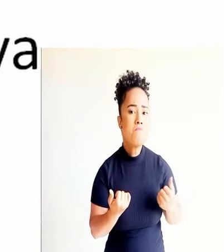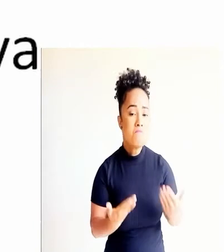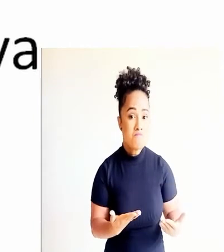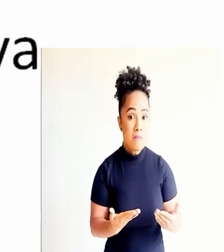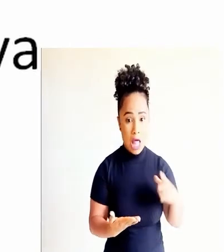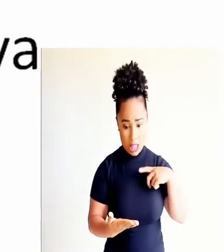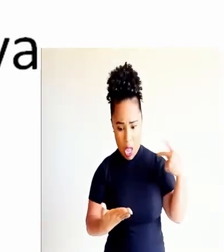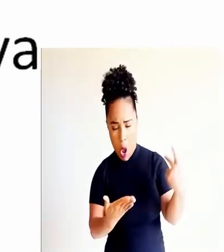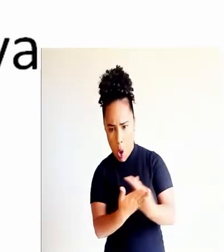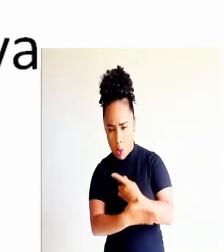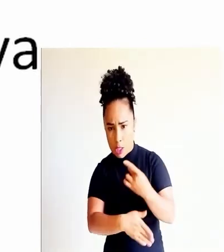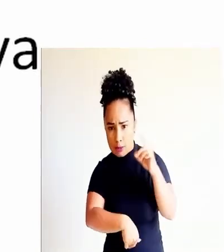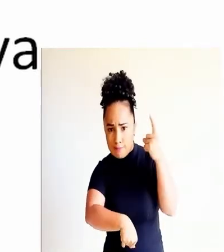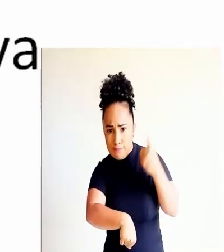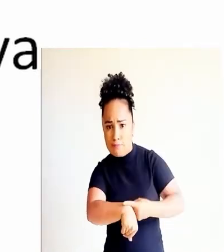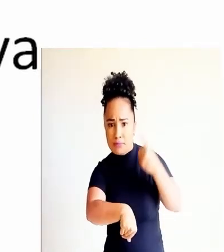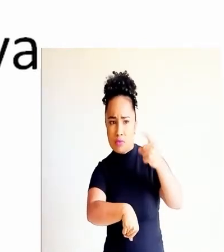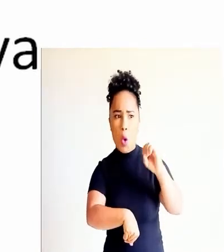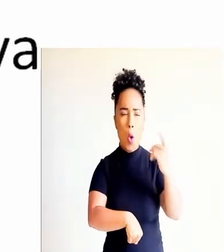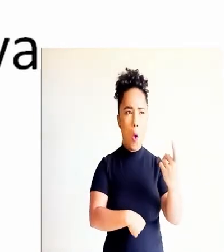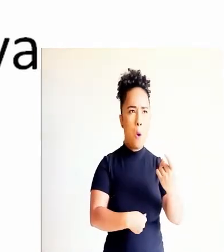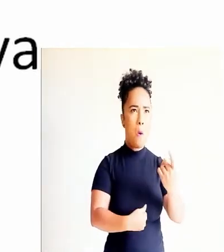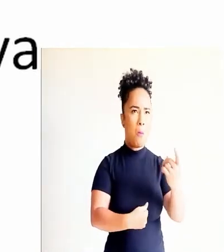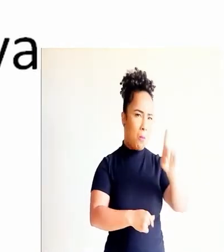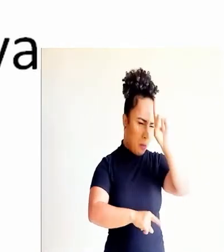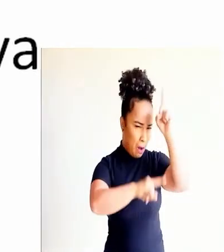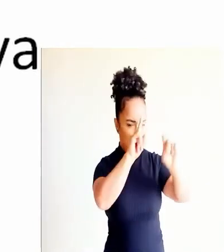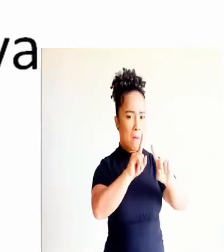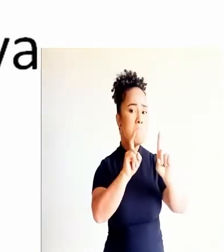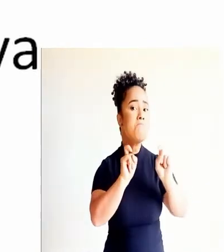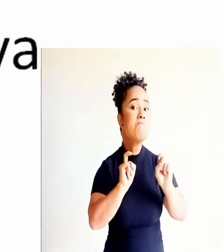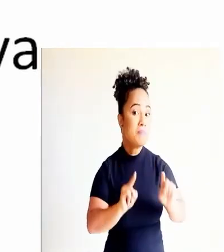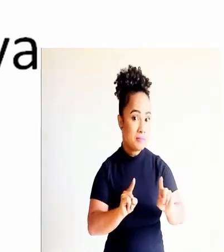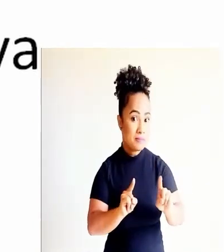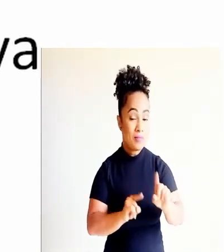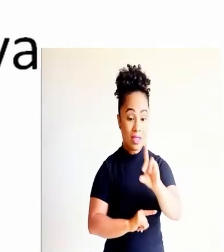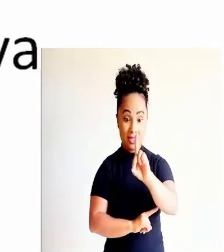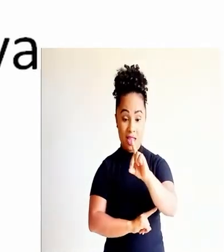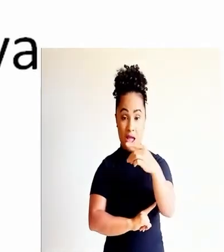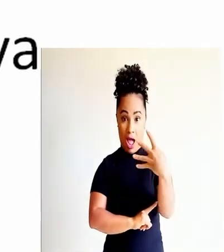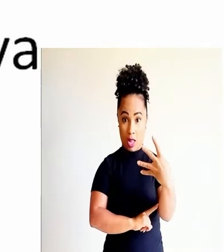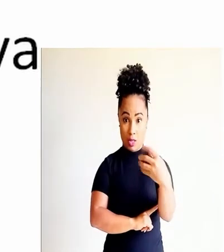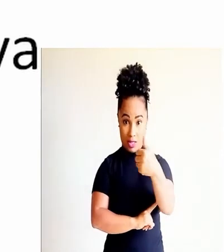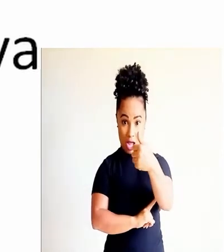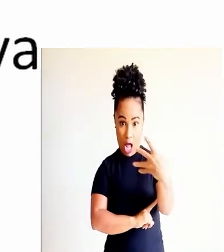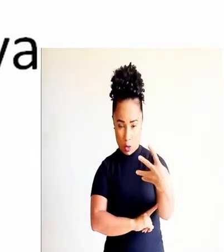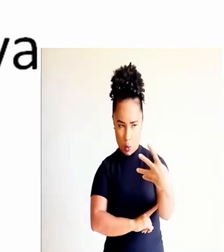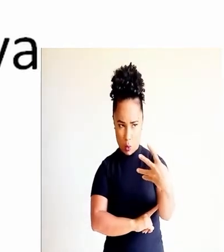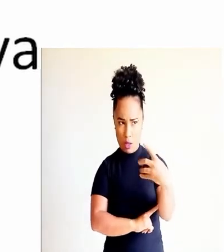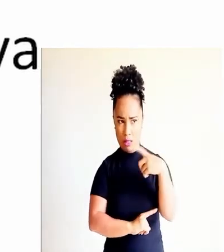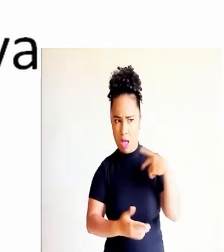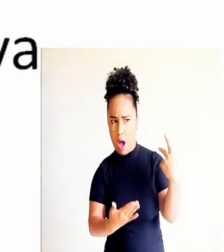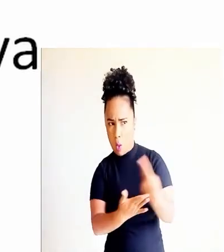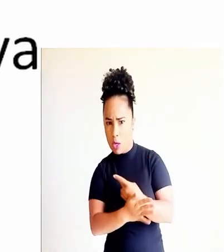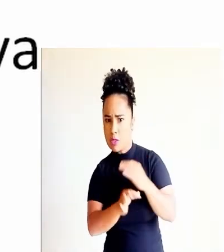Eu tenho que saber se aquilo é real ou ideia de alguém. Então, descritor 14, diferenciar fato